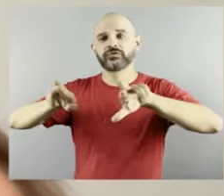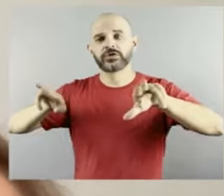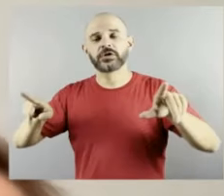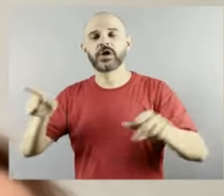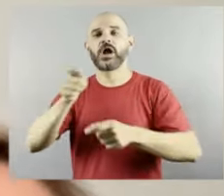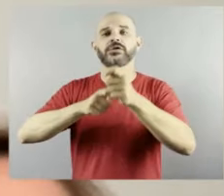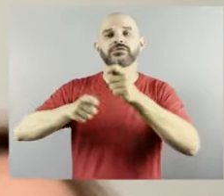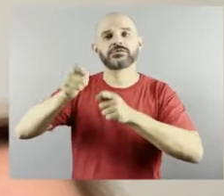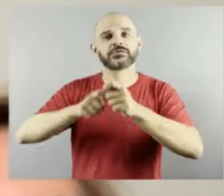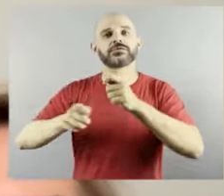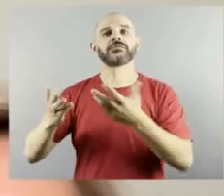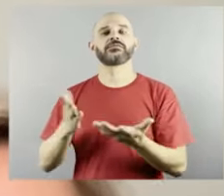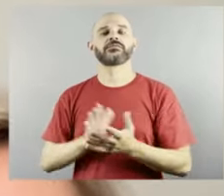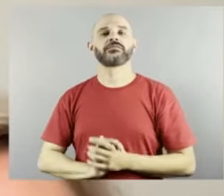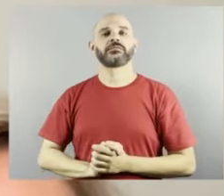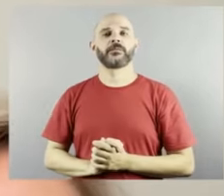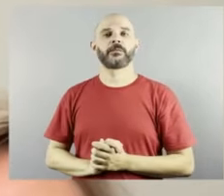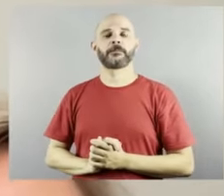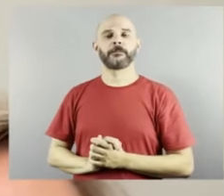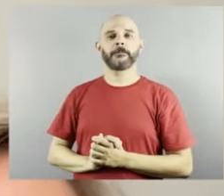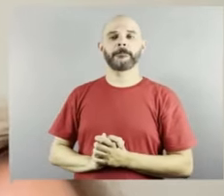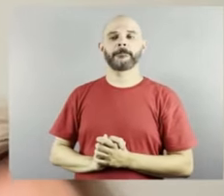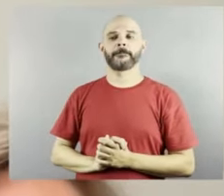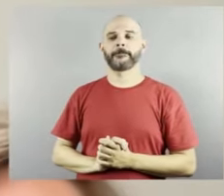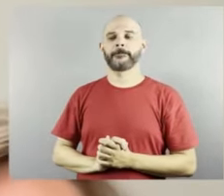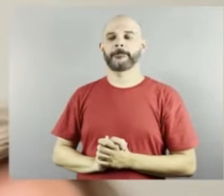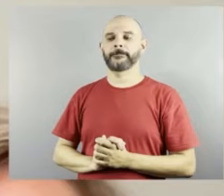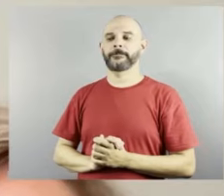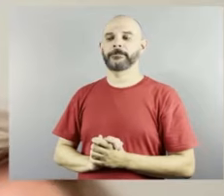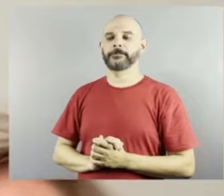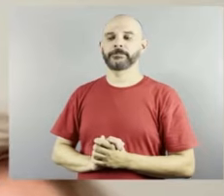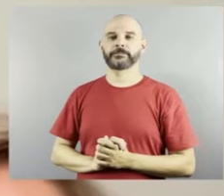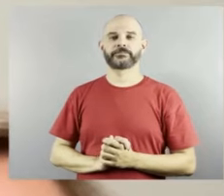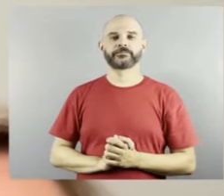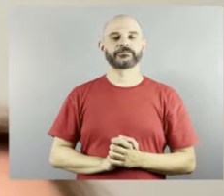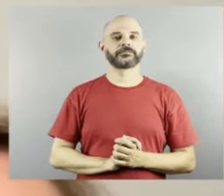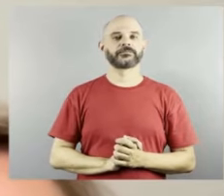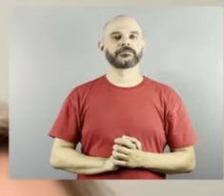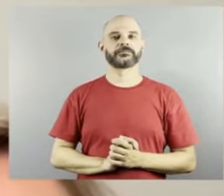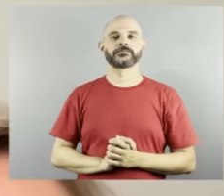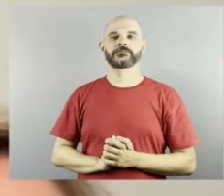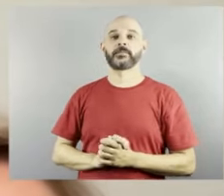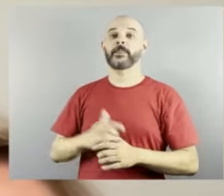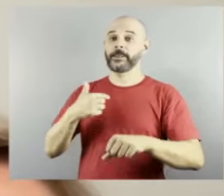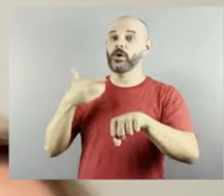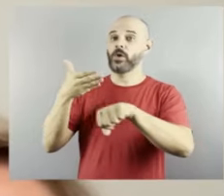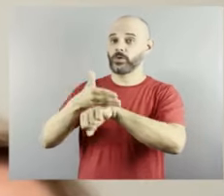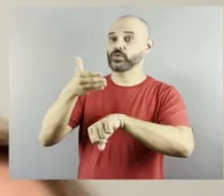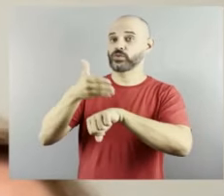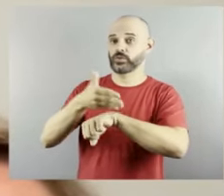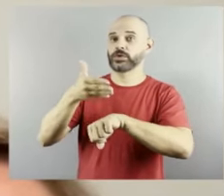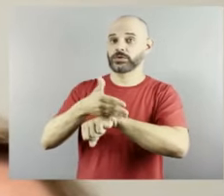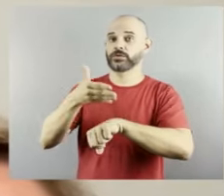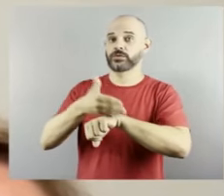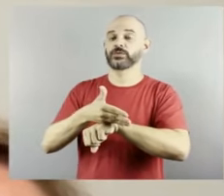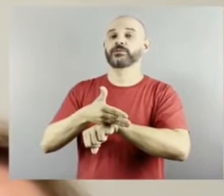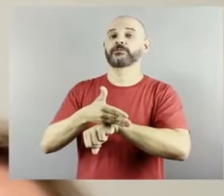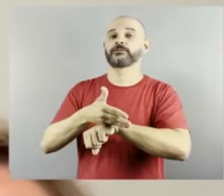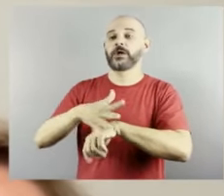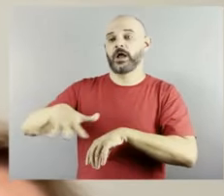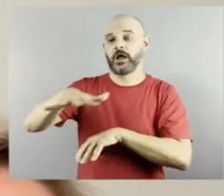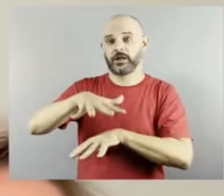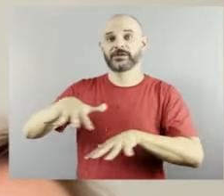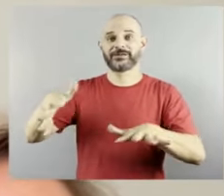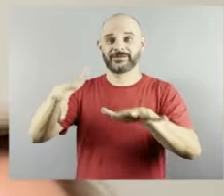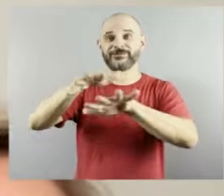eu não posso né atuando dentro desse segmento eu não posso deixar de realmente